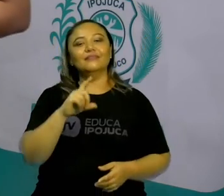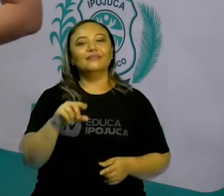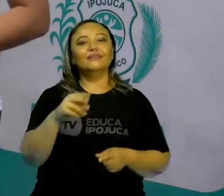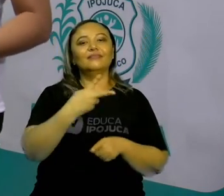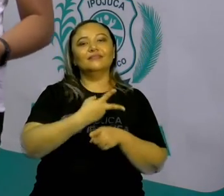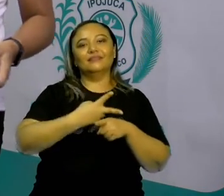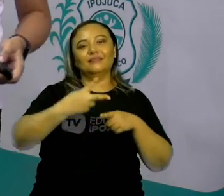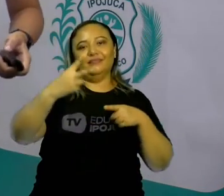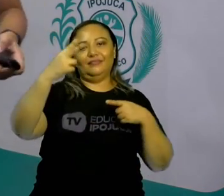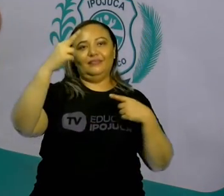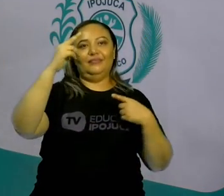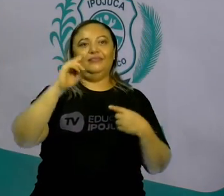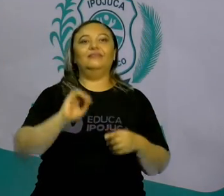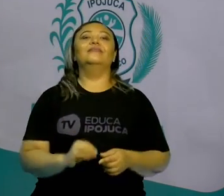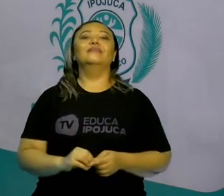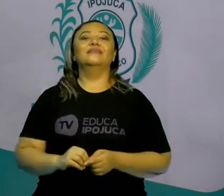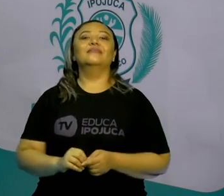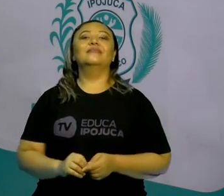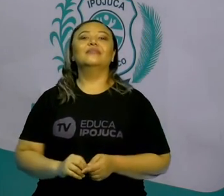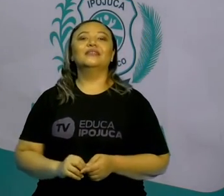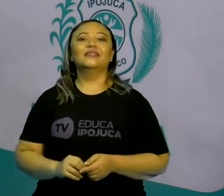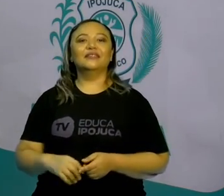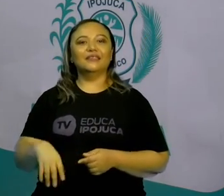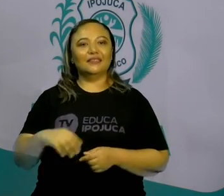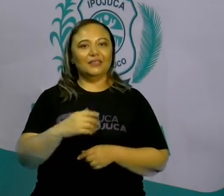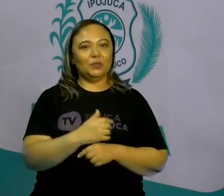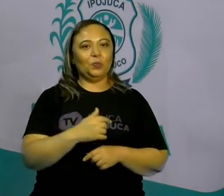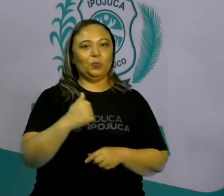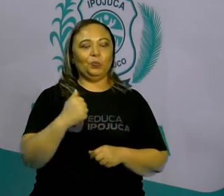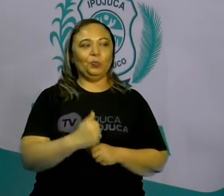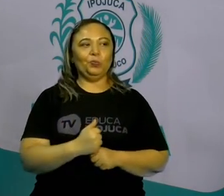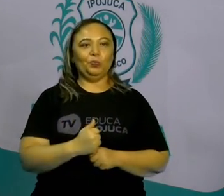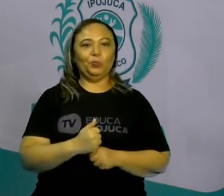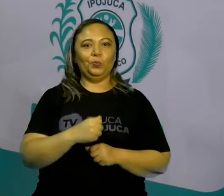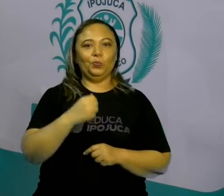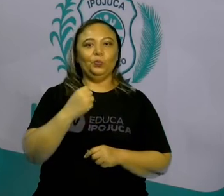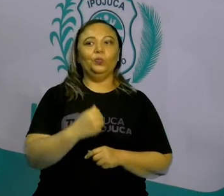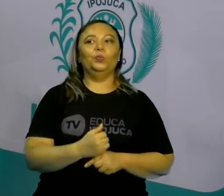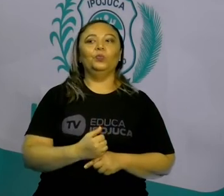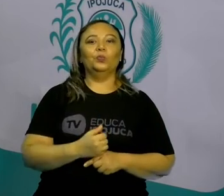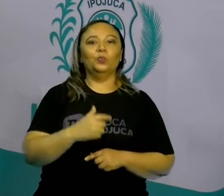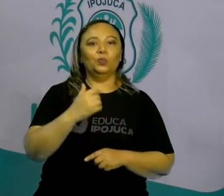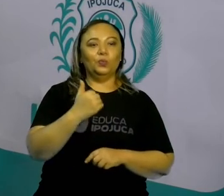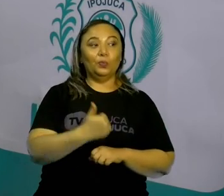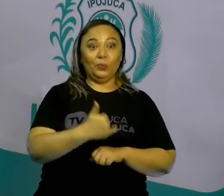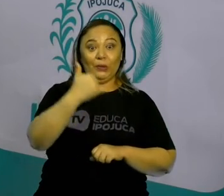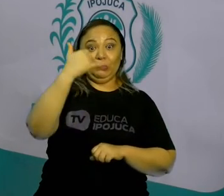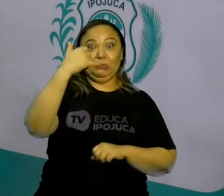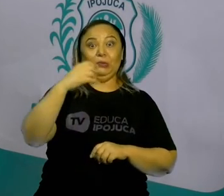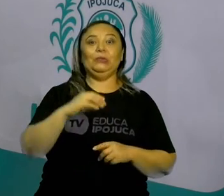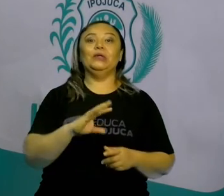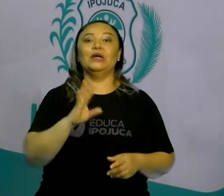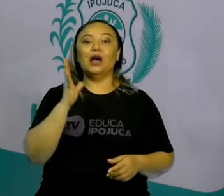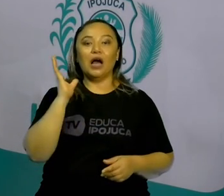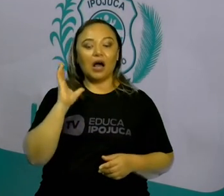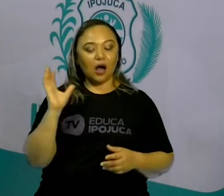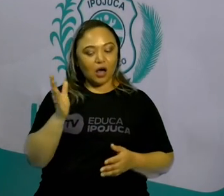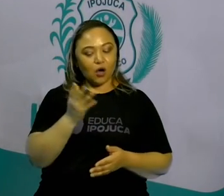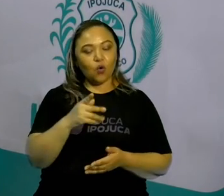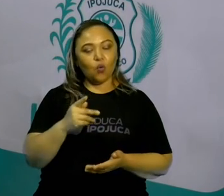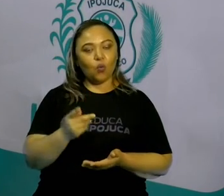competição. A campeã. Porque encontrou as três. E parabéns. Ainda mais porque ela não errou